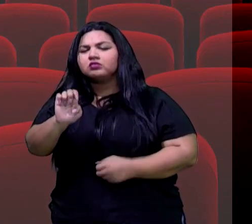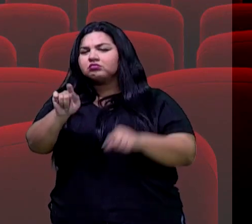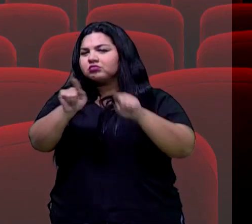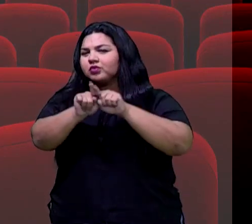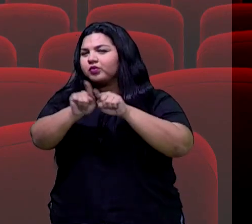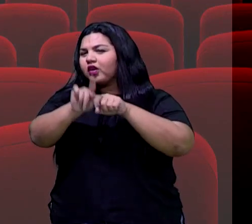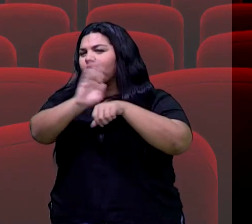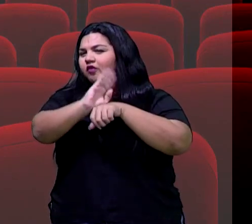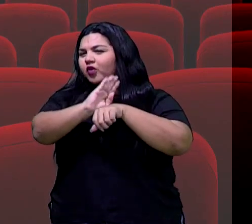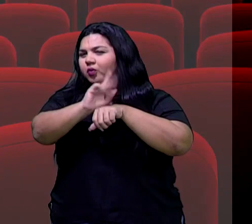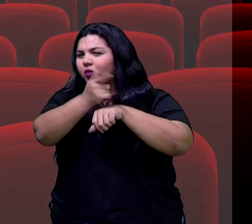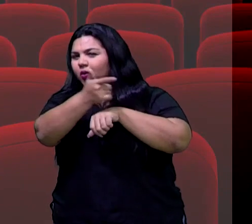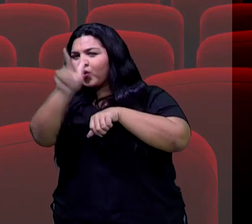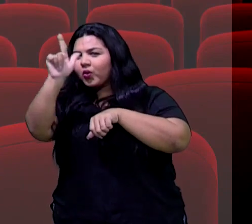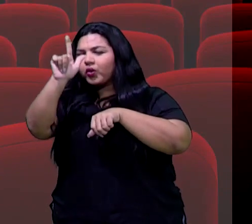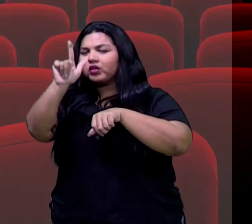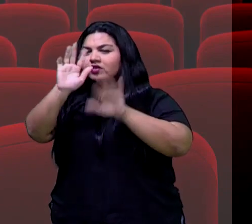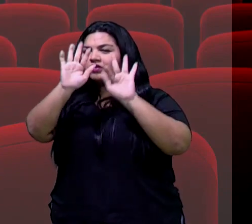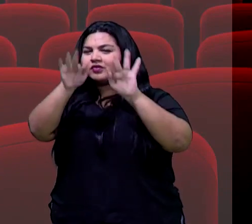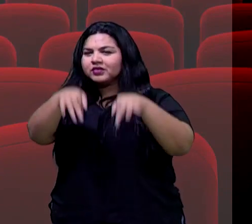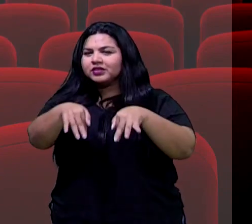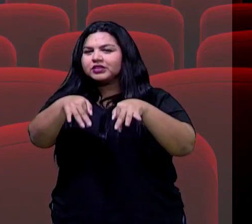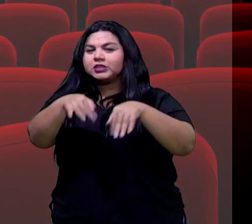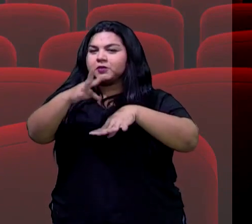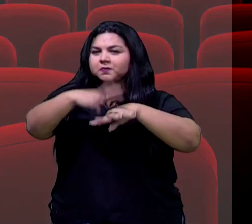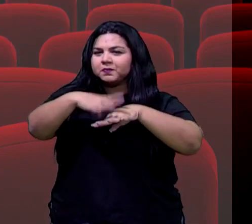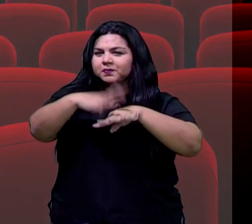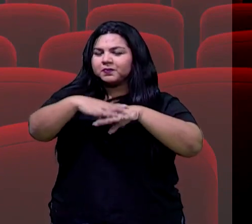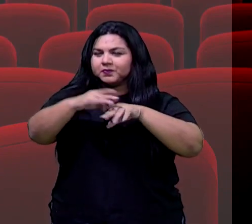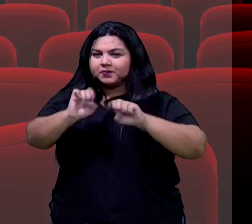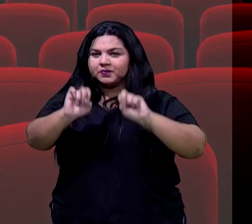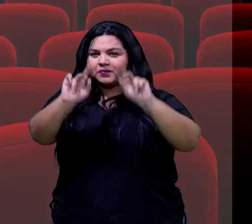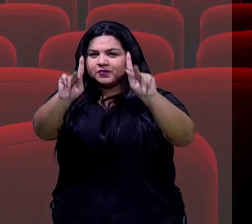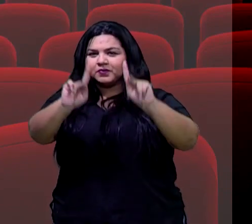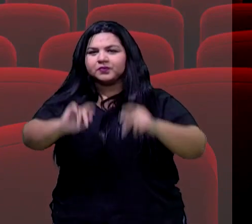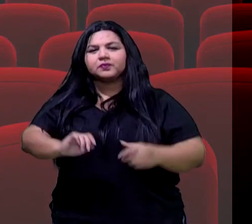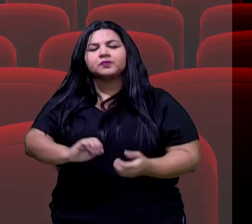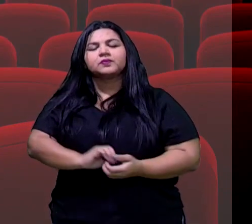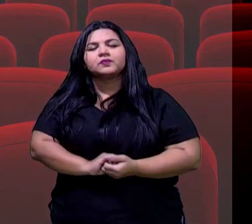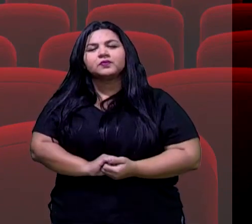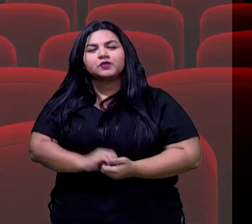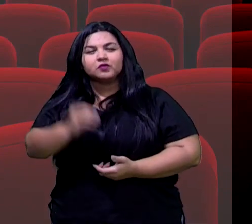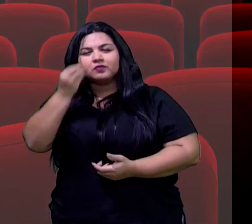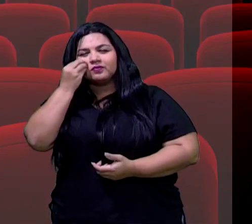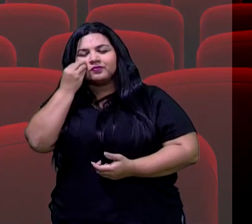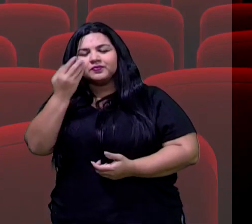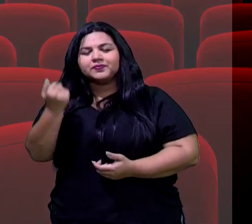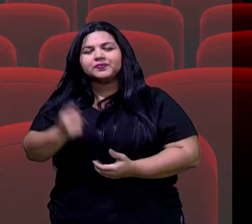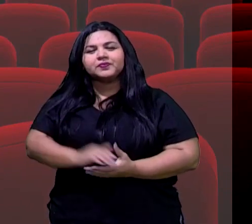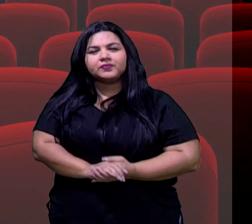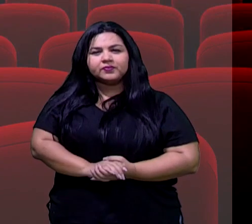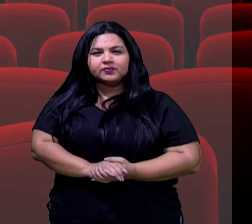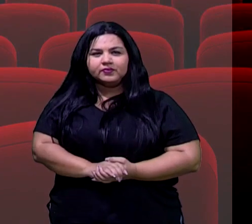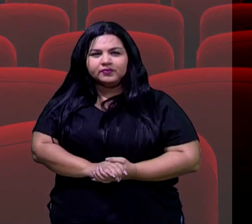que estão aí voltados para a área de matemática. Então, vamos assistir o recado do professor Jorge.